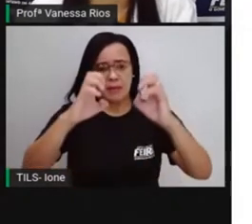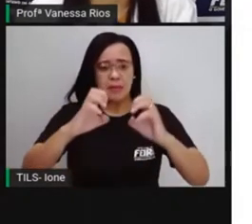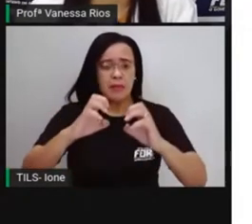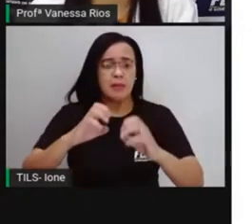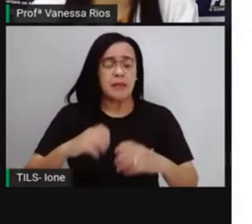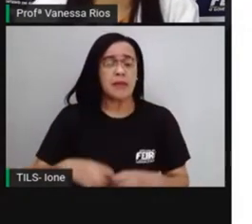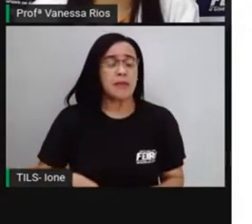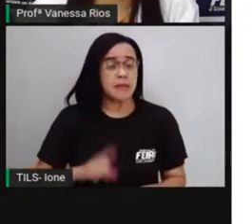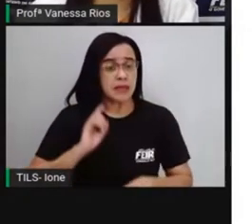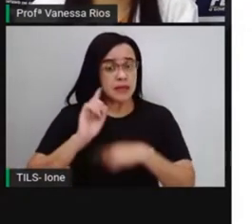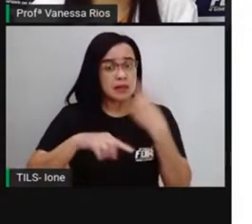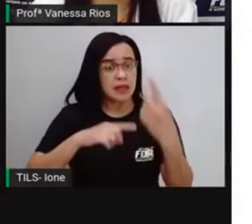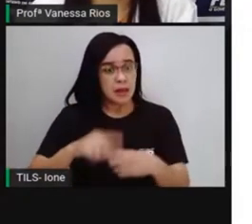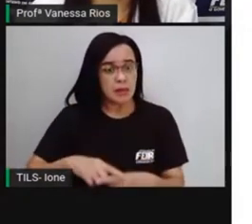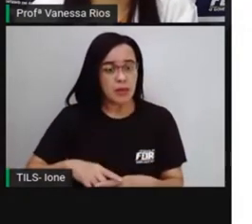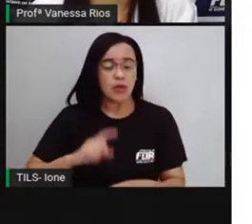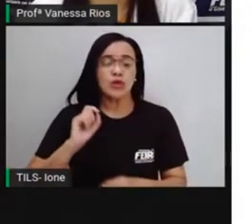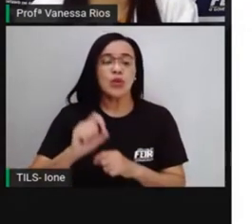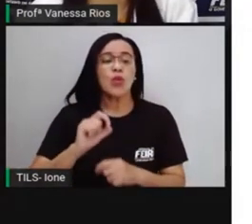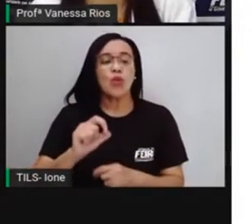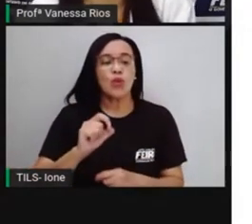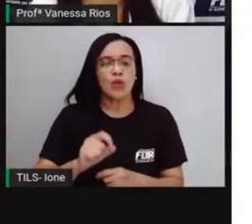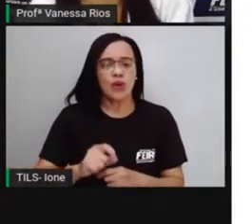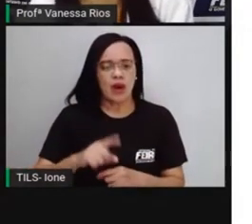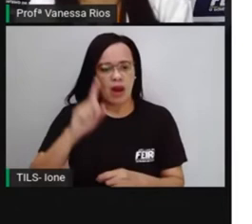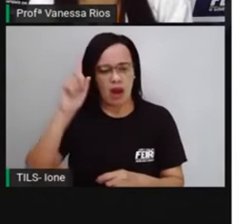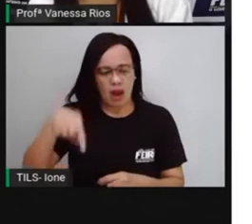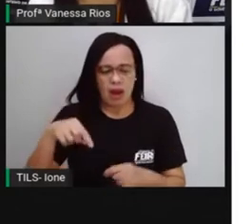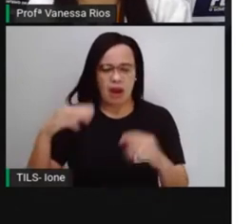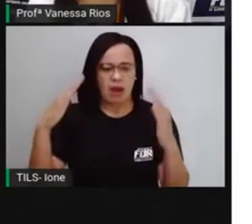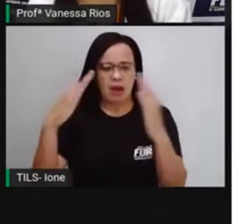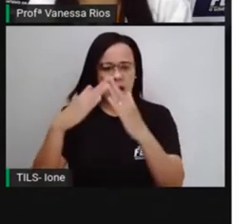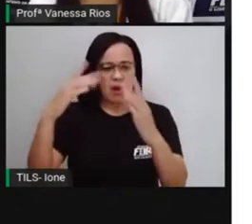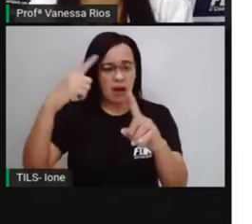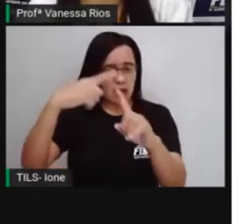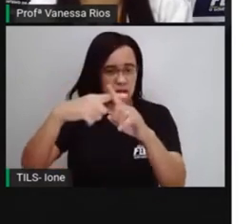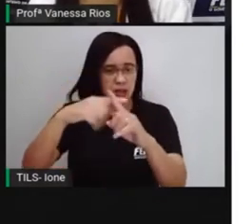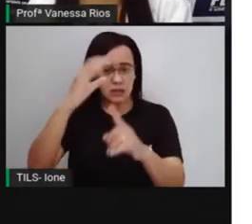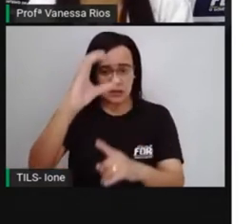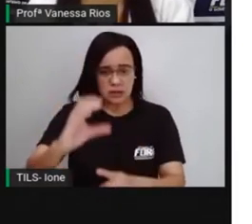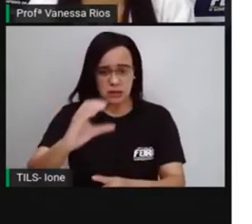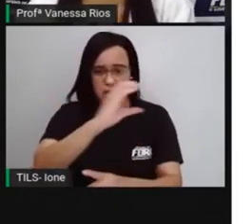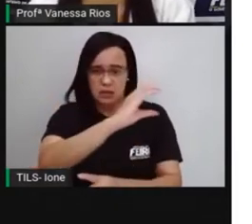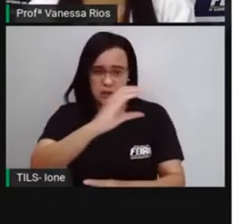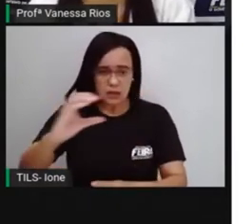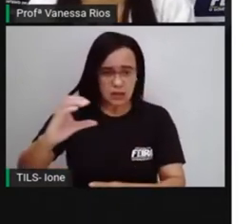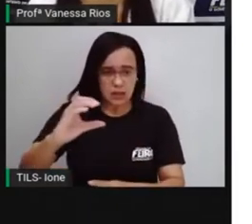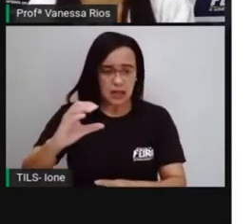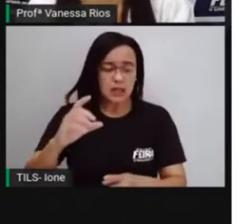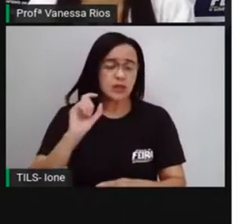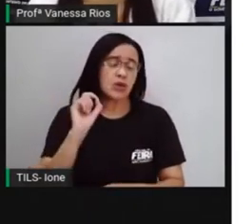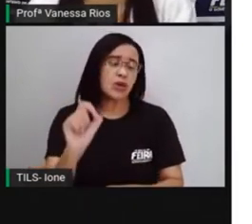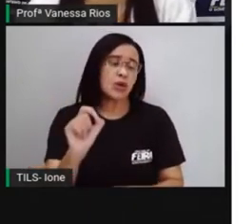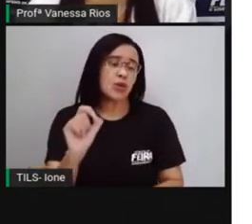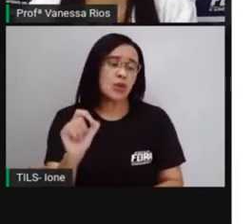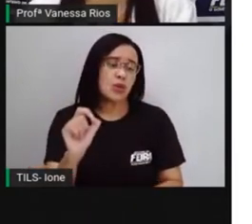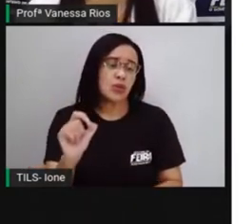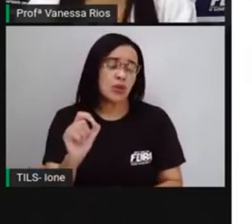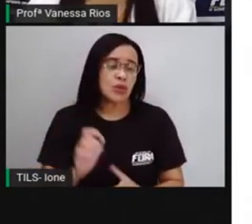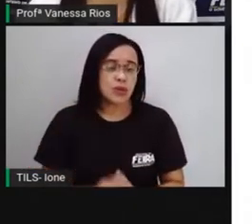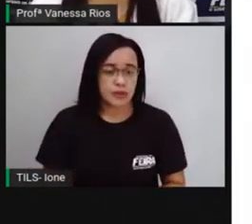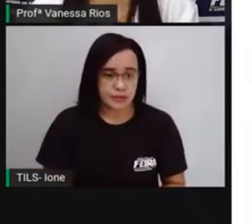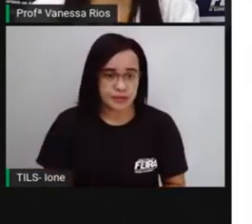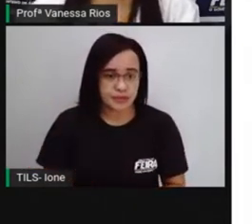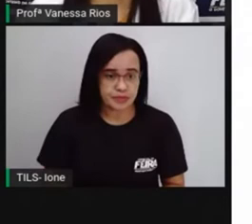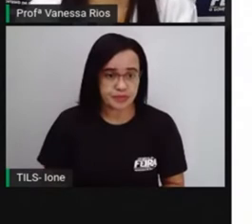Demandado pela própria igreja católica, que via naquela situação ali entre os indígenas, um ponto para que eles